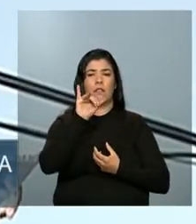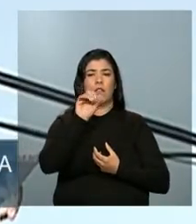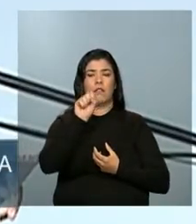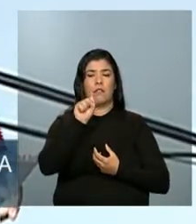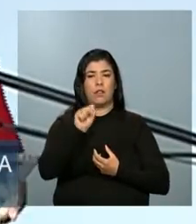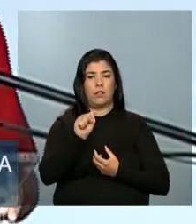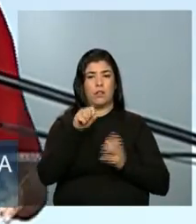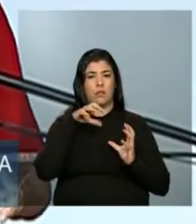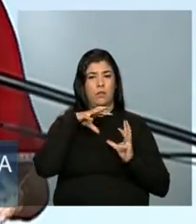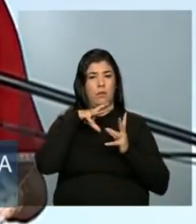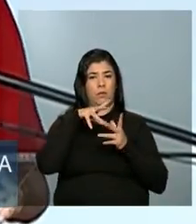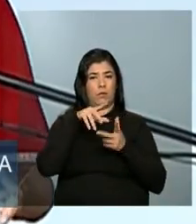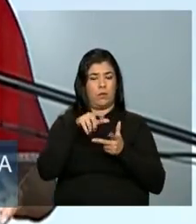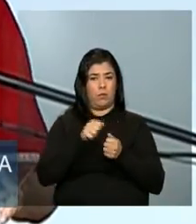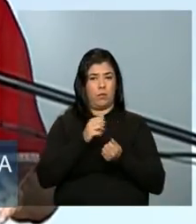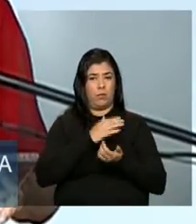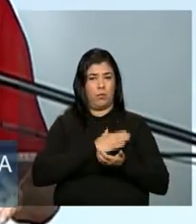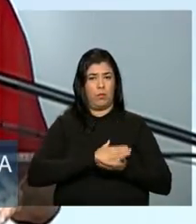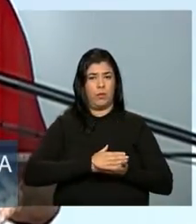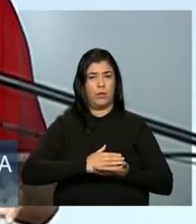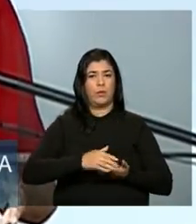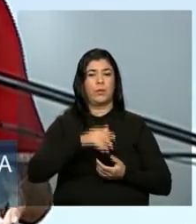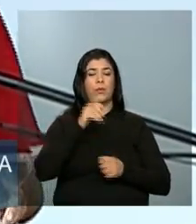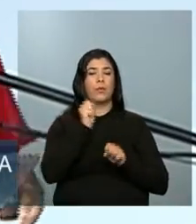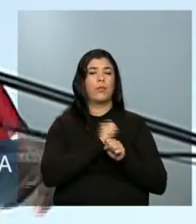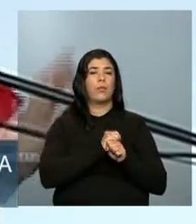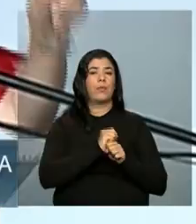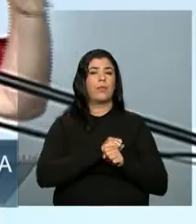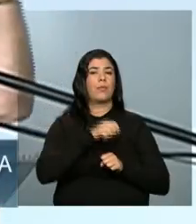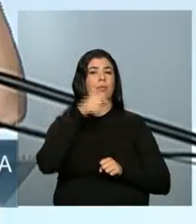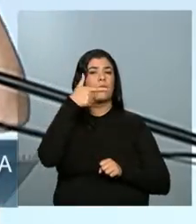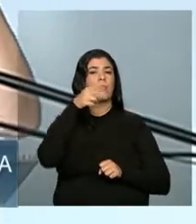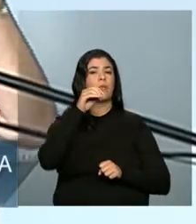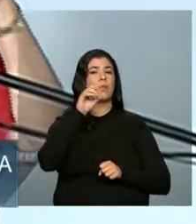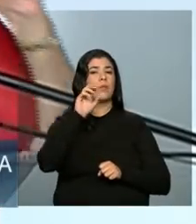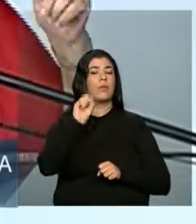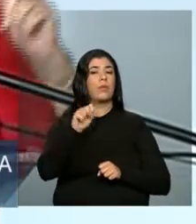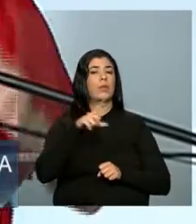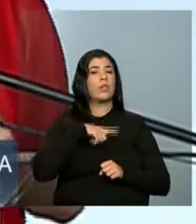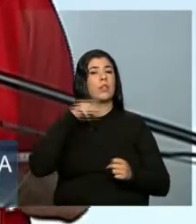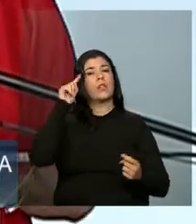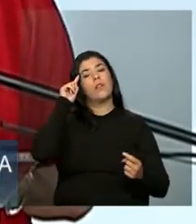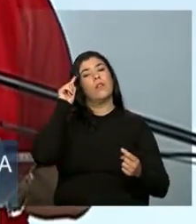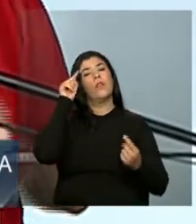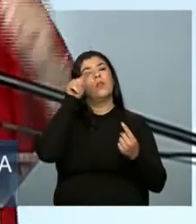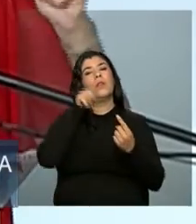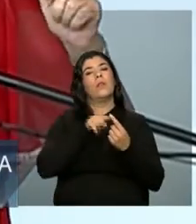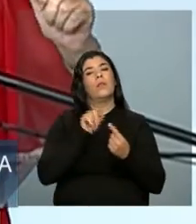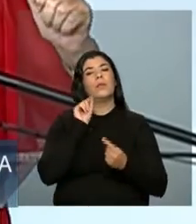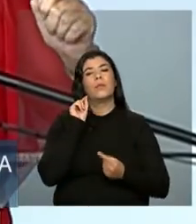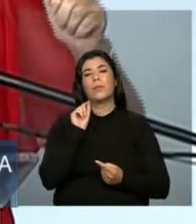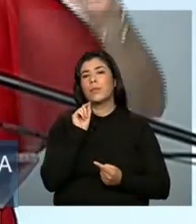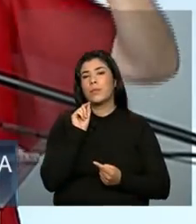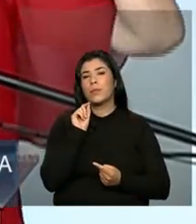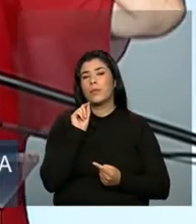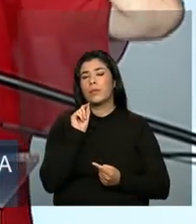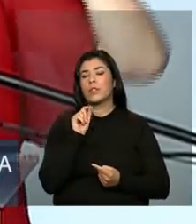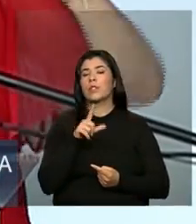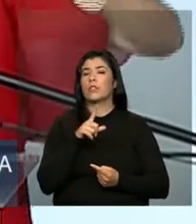lá atrás, em 2008, nós tivemos um objetivo, que foi